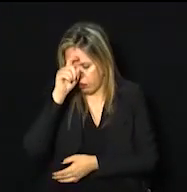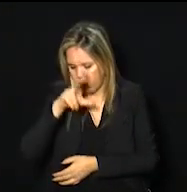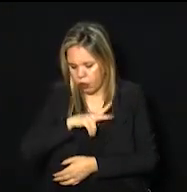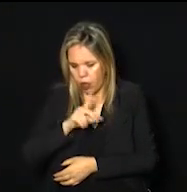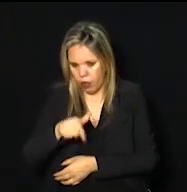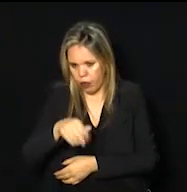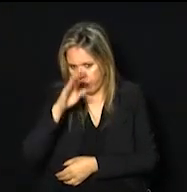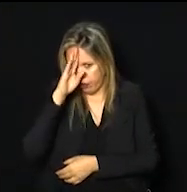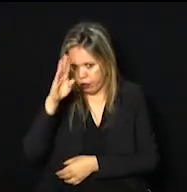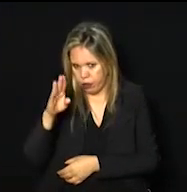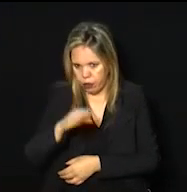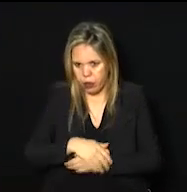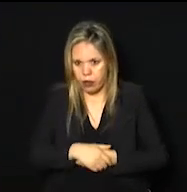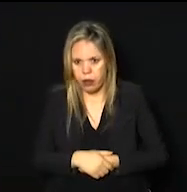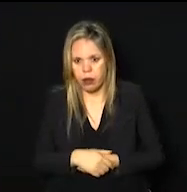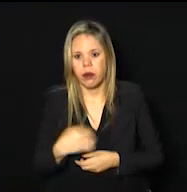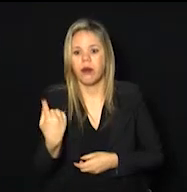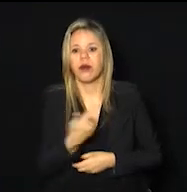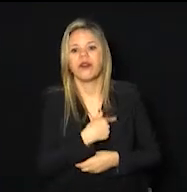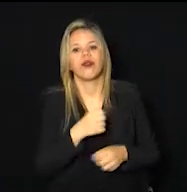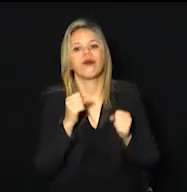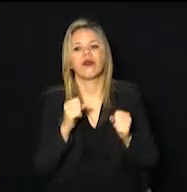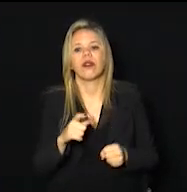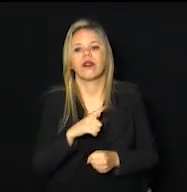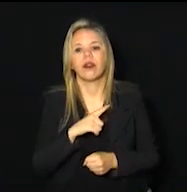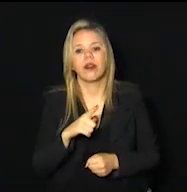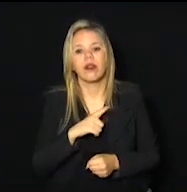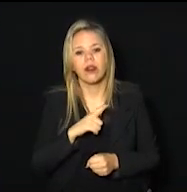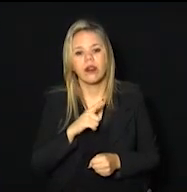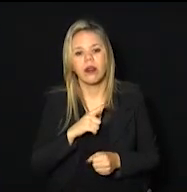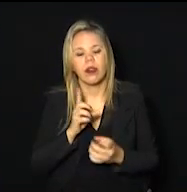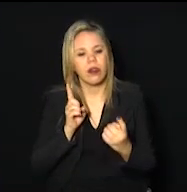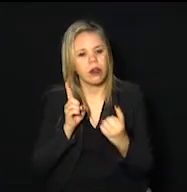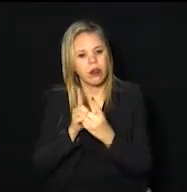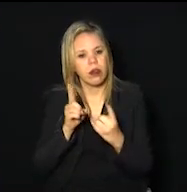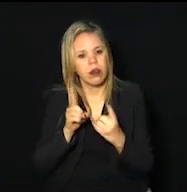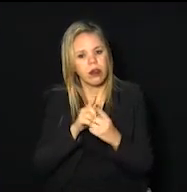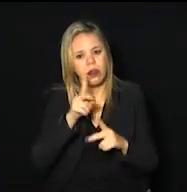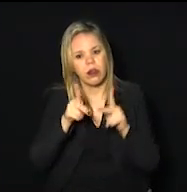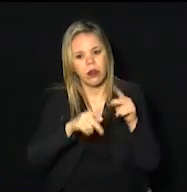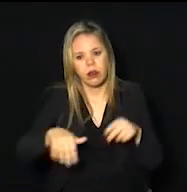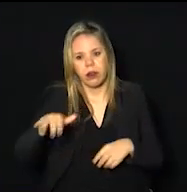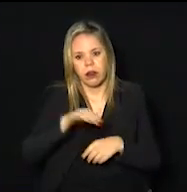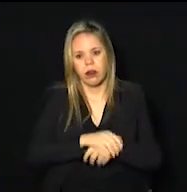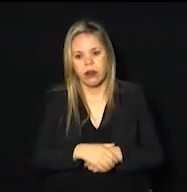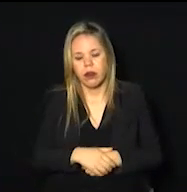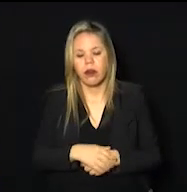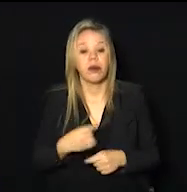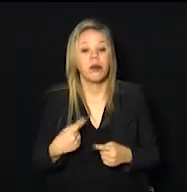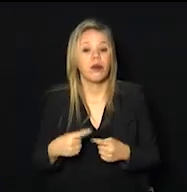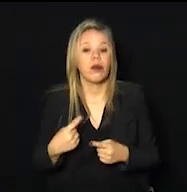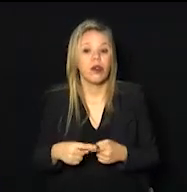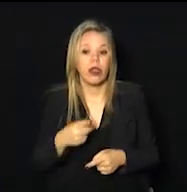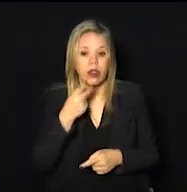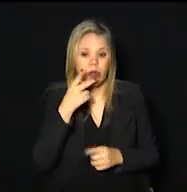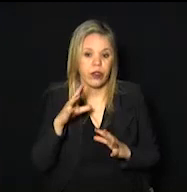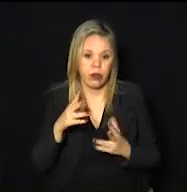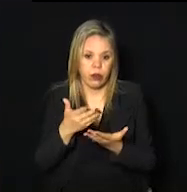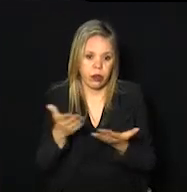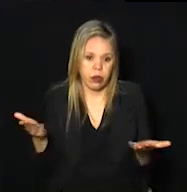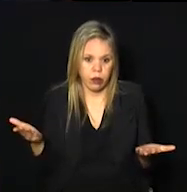fundamental para a gente poder ter a assistência à população. Por que eu estou falando tudo isso?